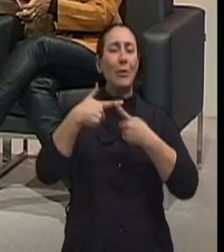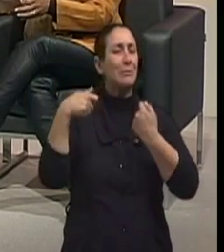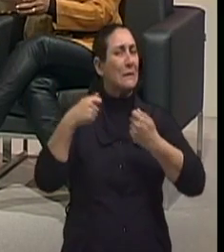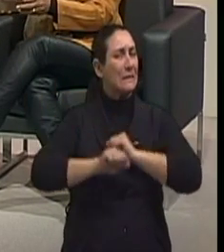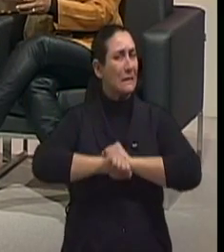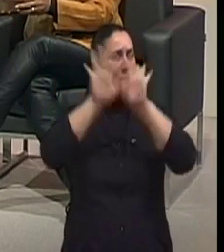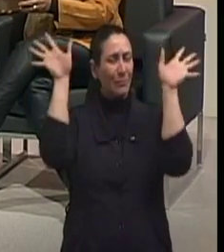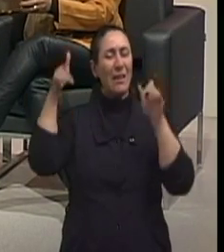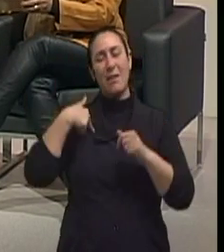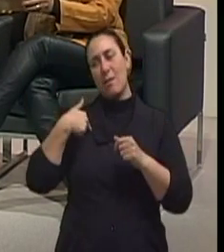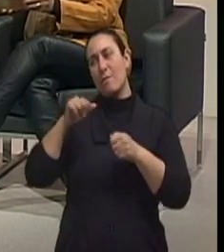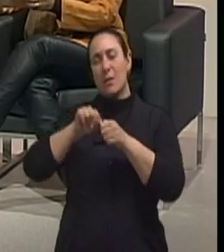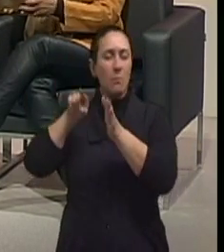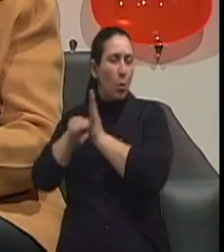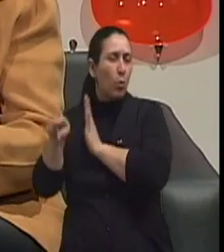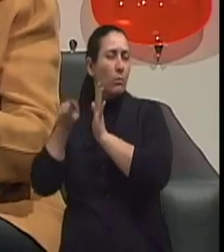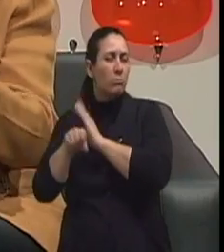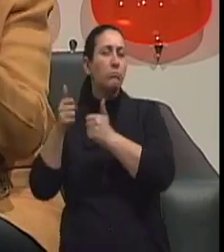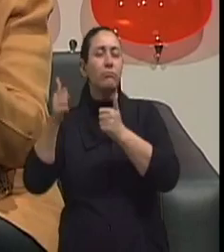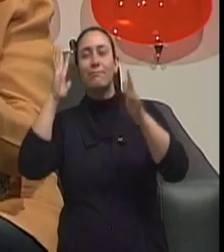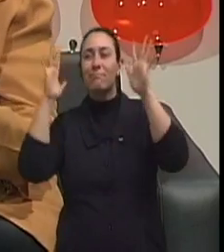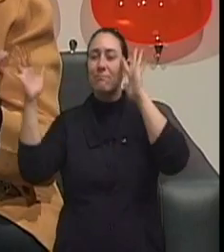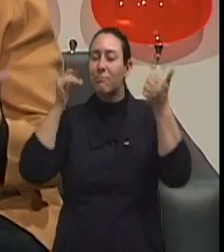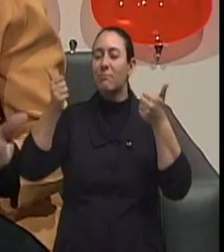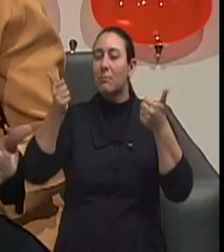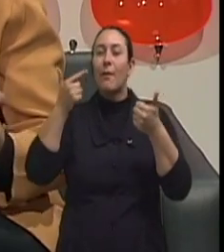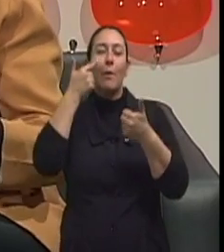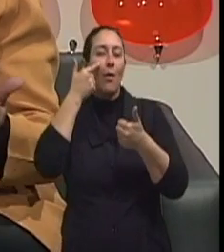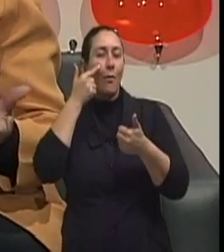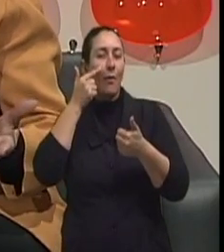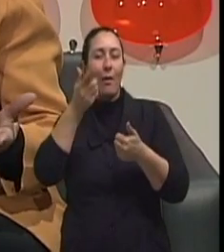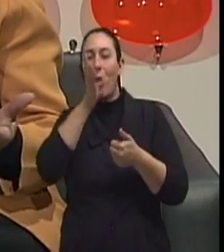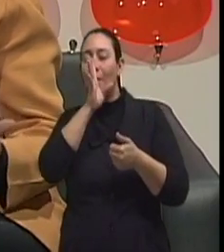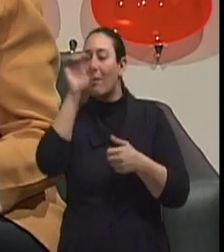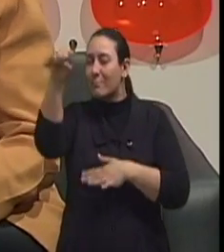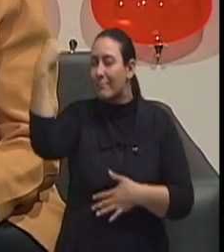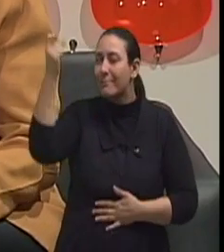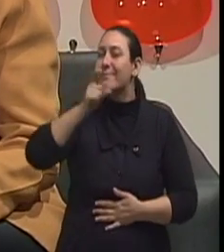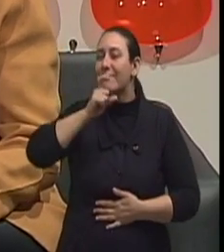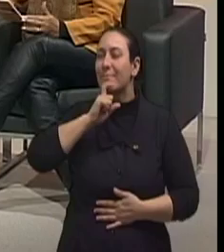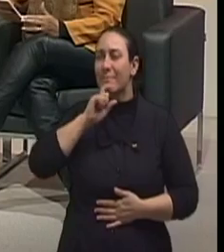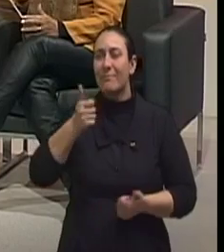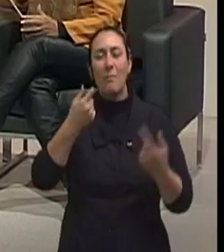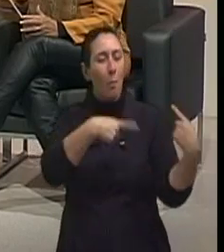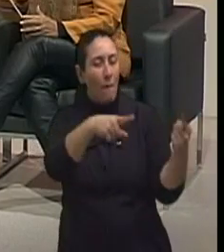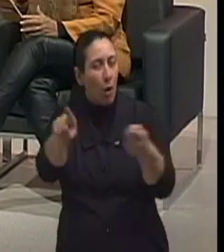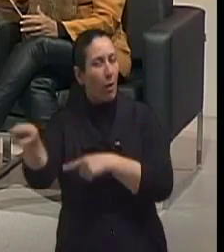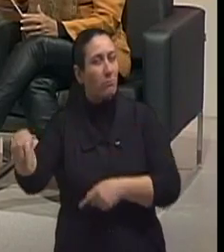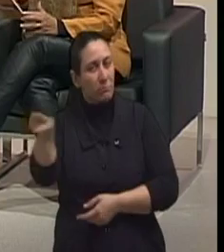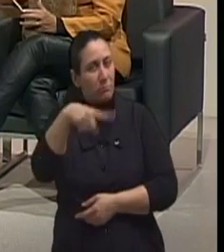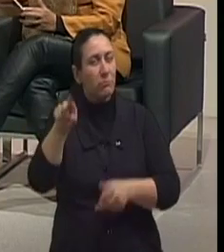de uma forma bem descontraída, né, um chamamento para dar uma olhadinha na geladeira, como é que estão, né, a questão